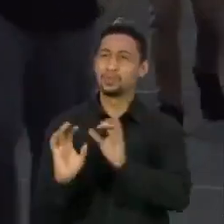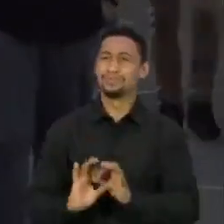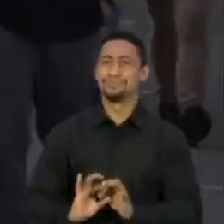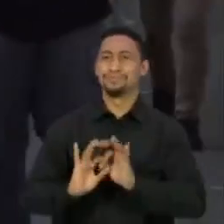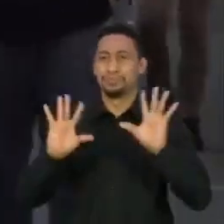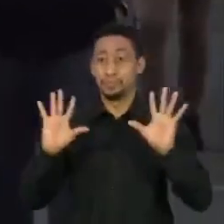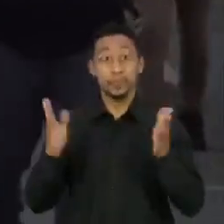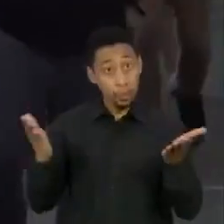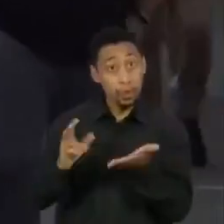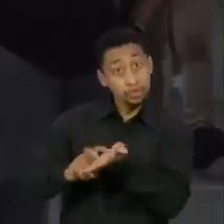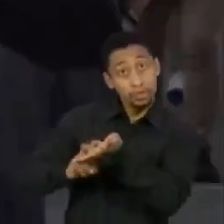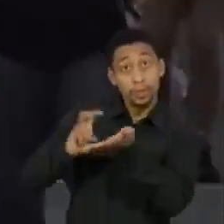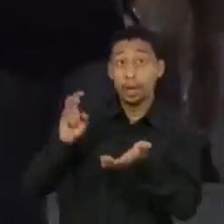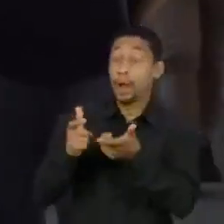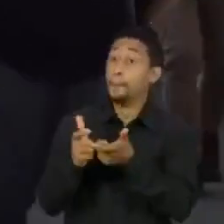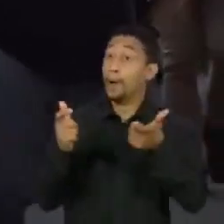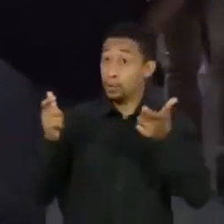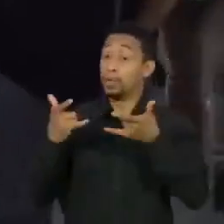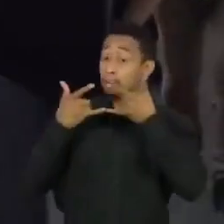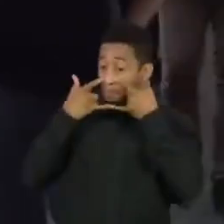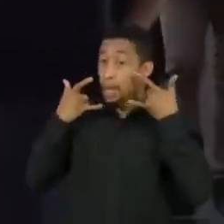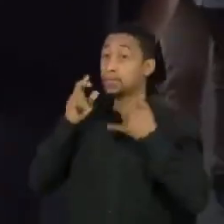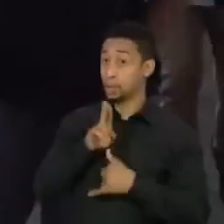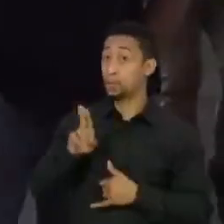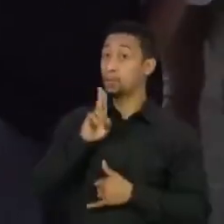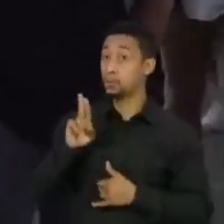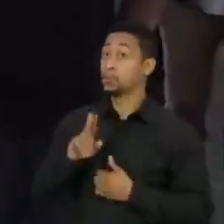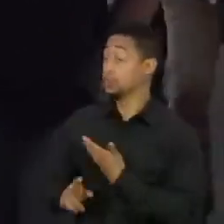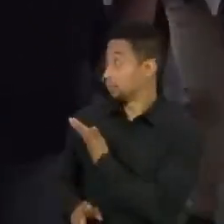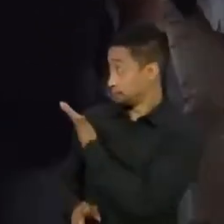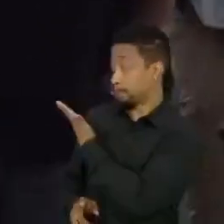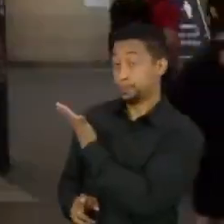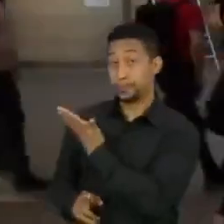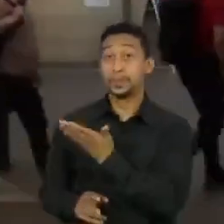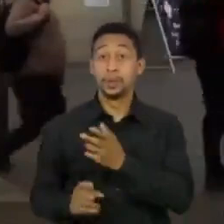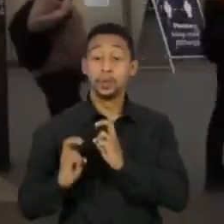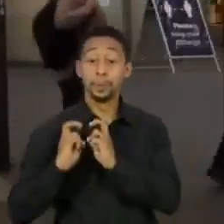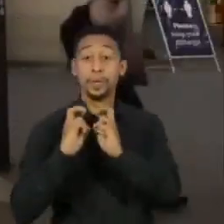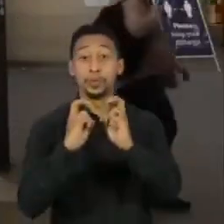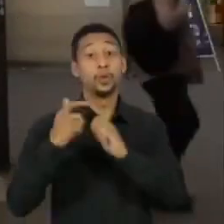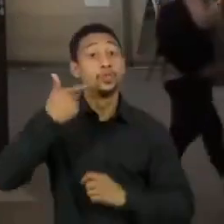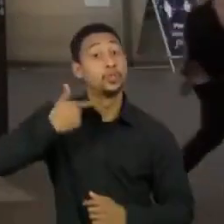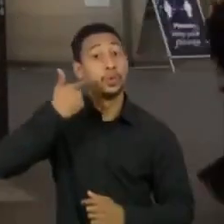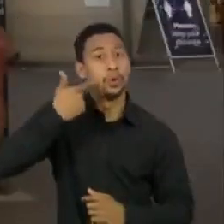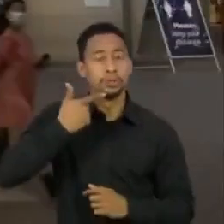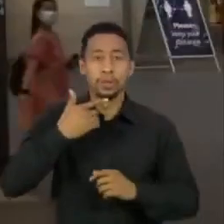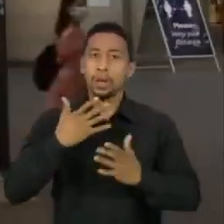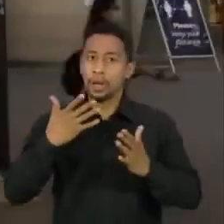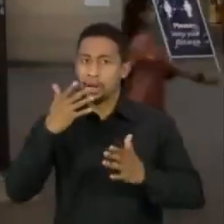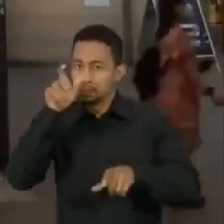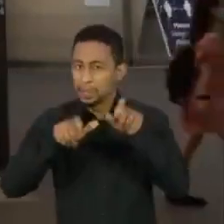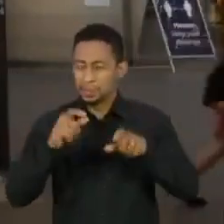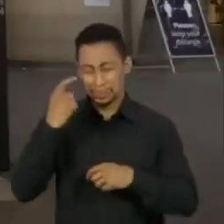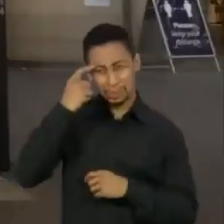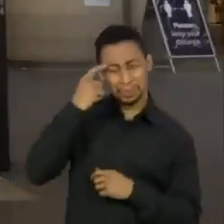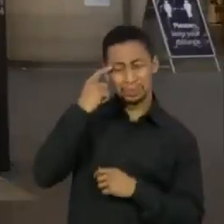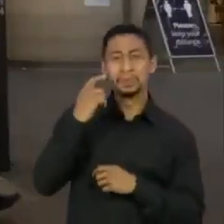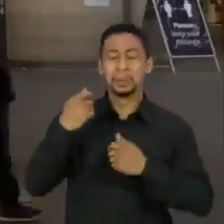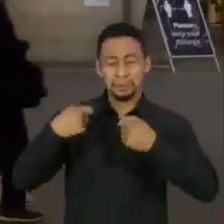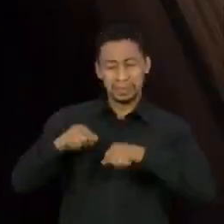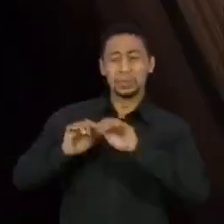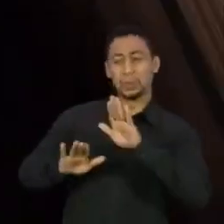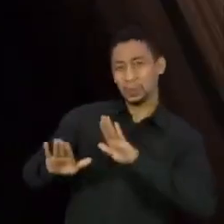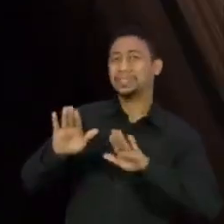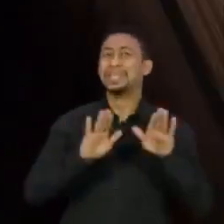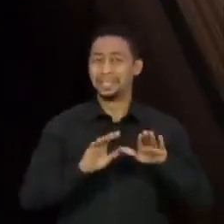manhã, a maioria dos britânicos ainda usava máscaras de proteção no metrô de Londres. As pessoas diziam que ainda era preciso tomar cuidado